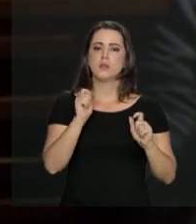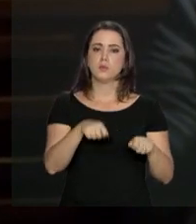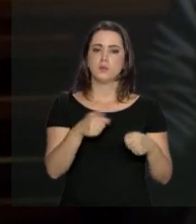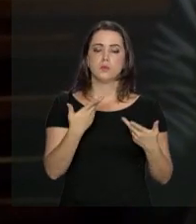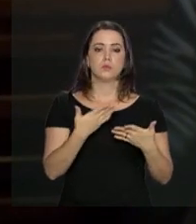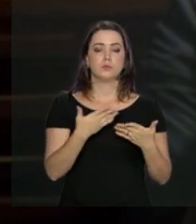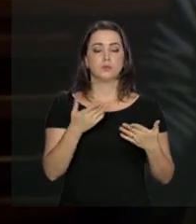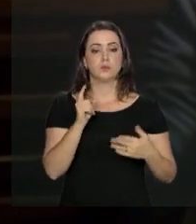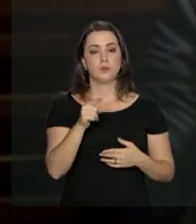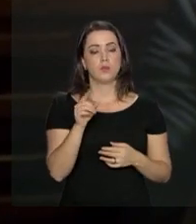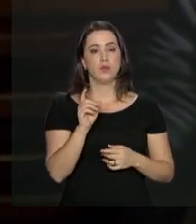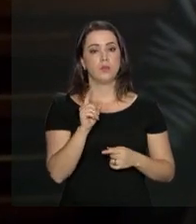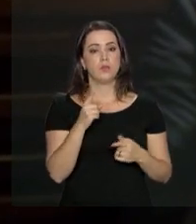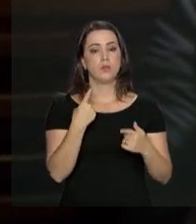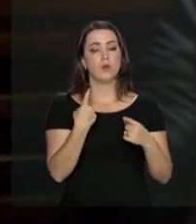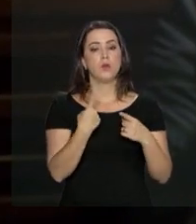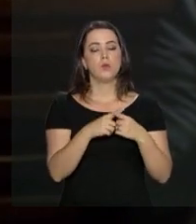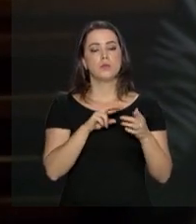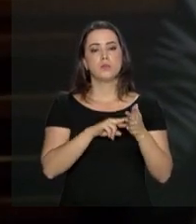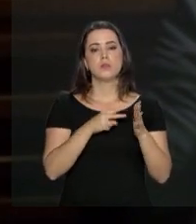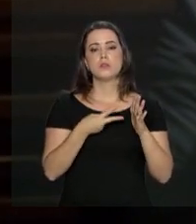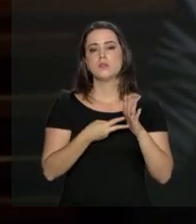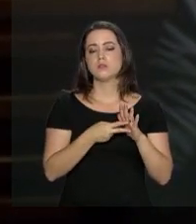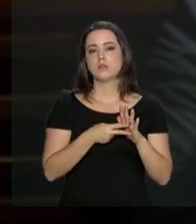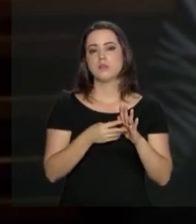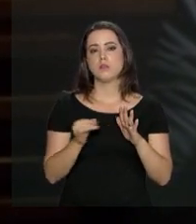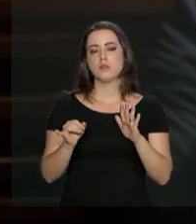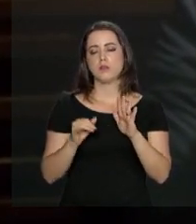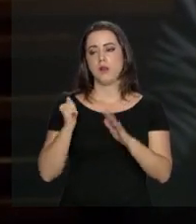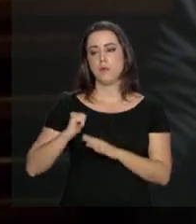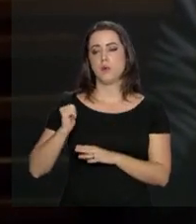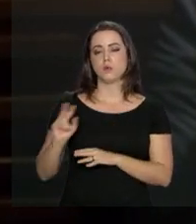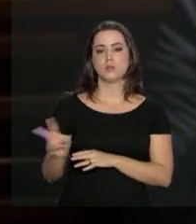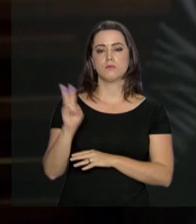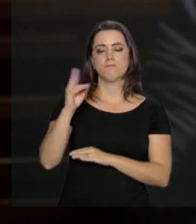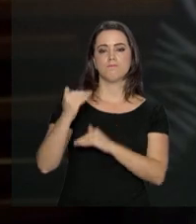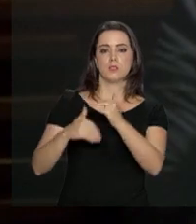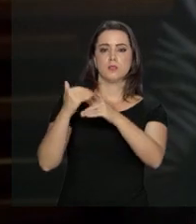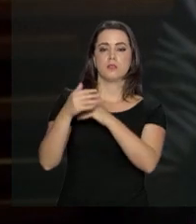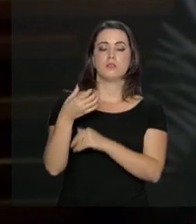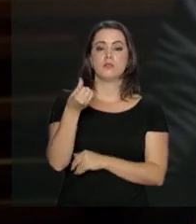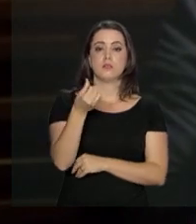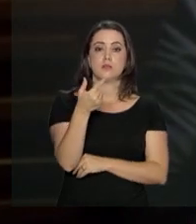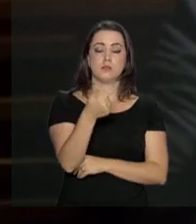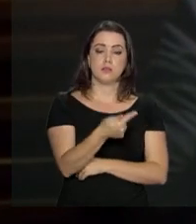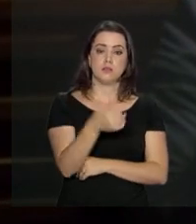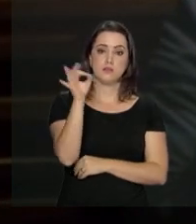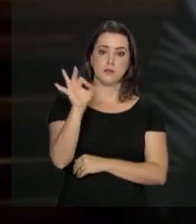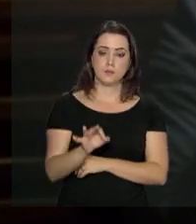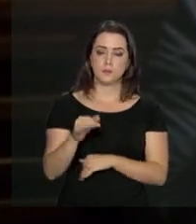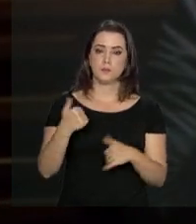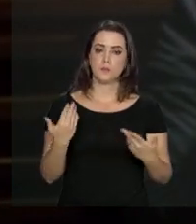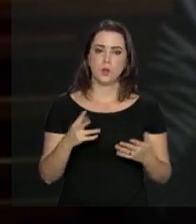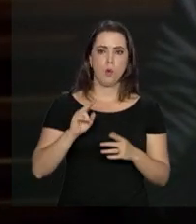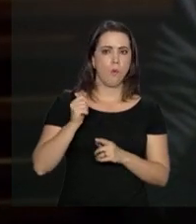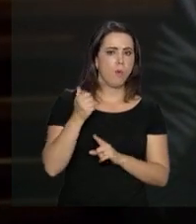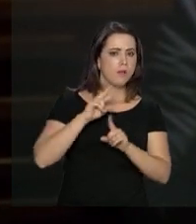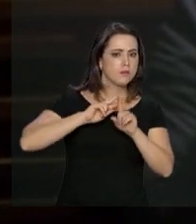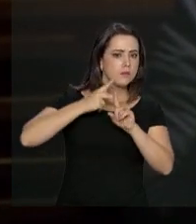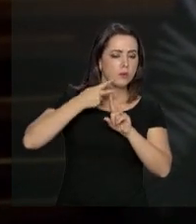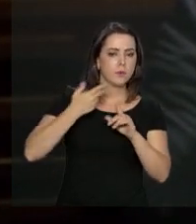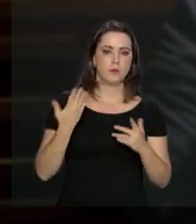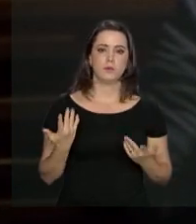confiança. O resultado disso, o índice da Bolsa de Valores cresceu 67%. Quase dobrou.